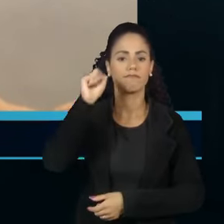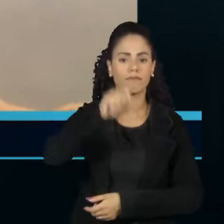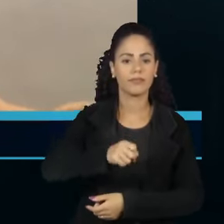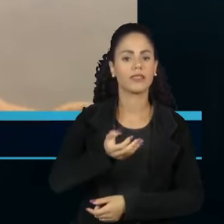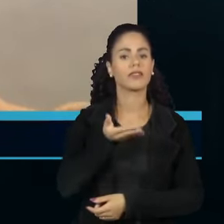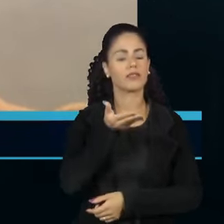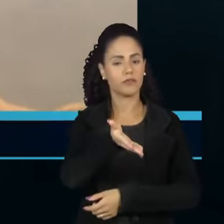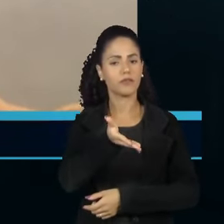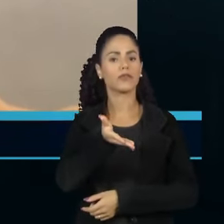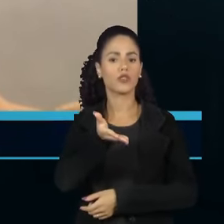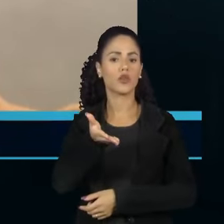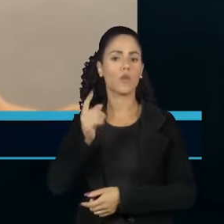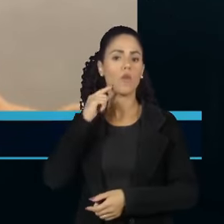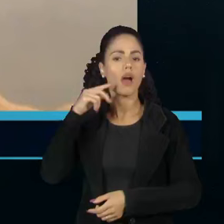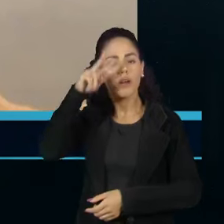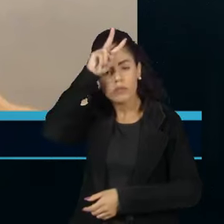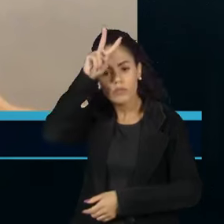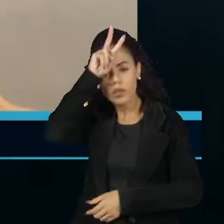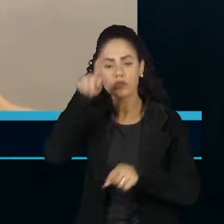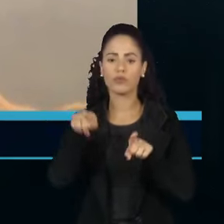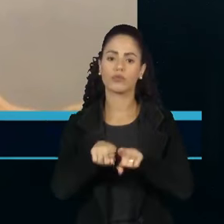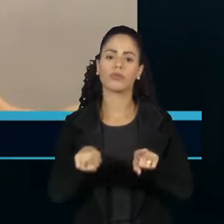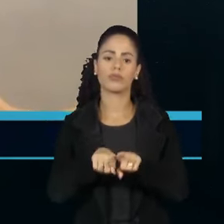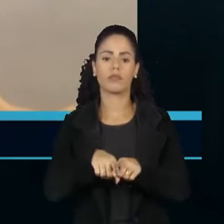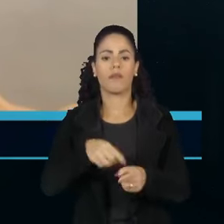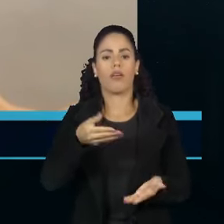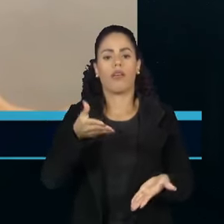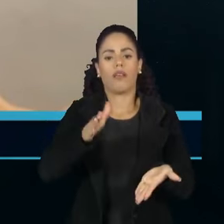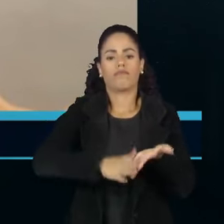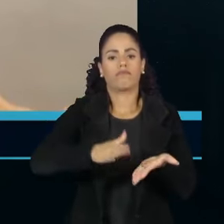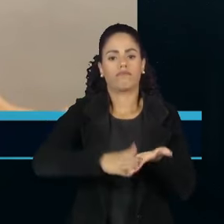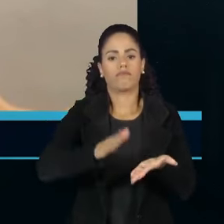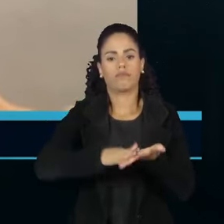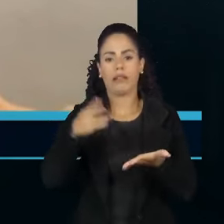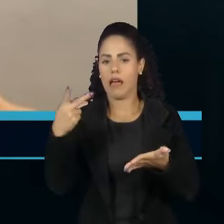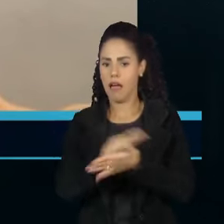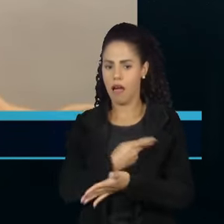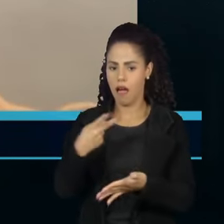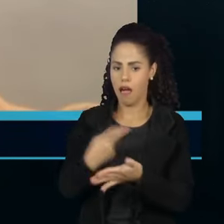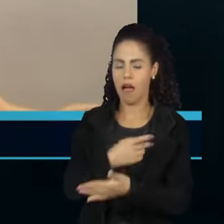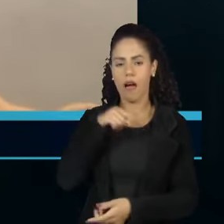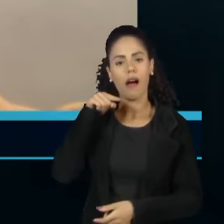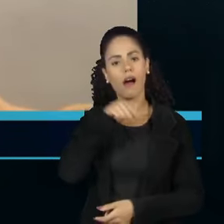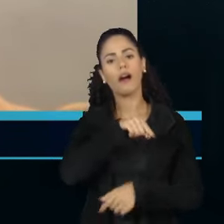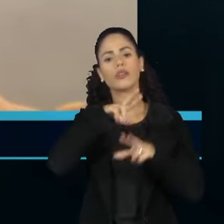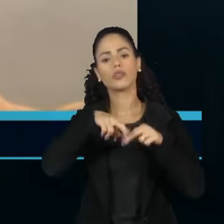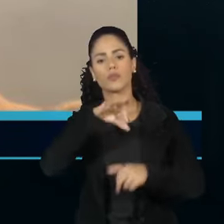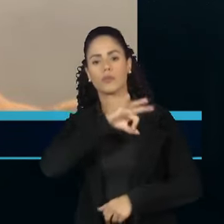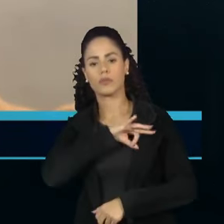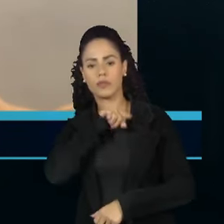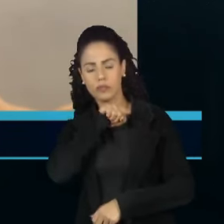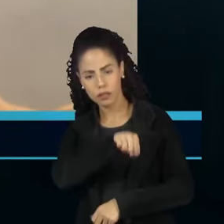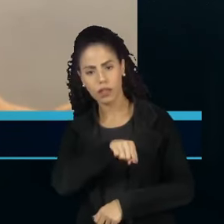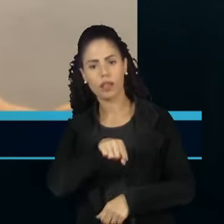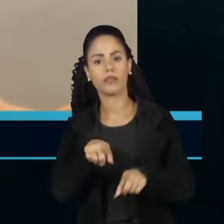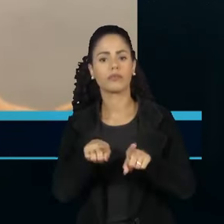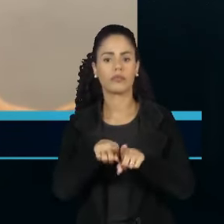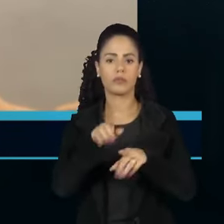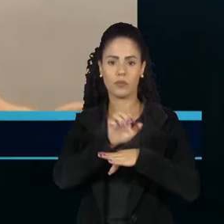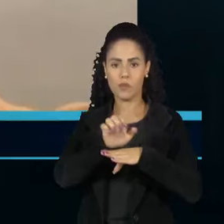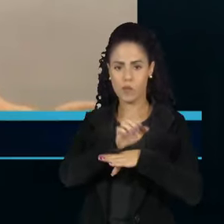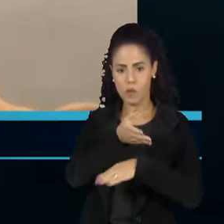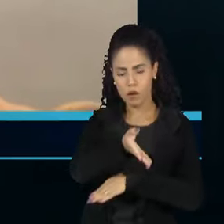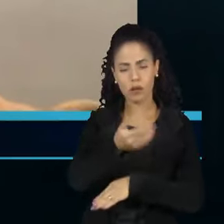o México e condenar essa ação arbitrária, essa ação policialesca do